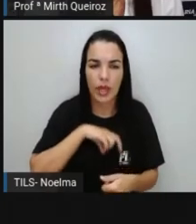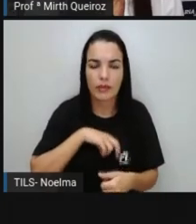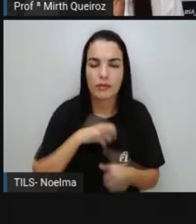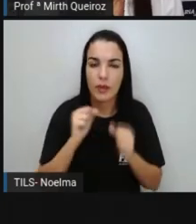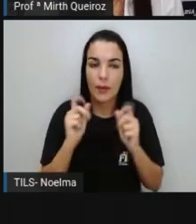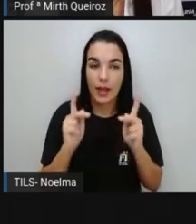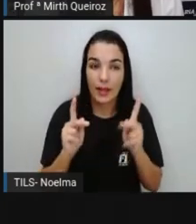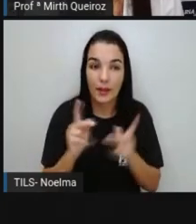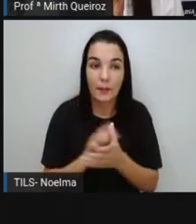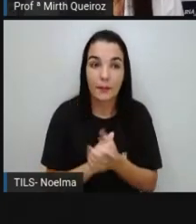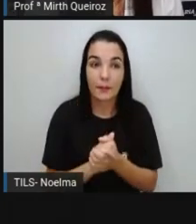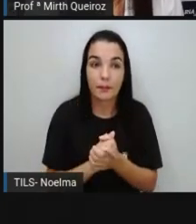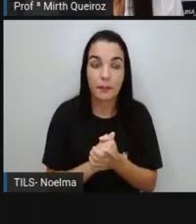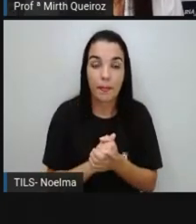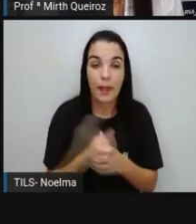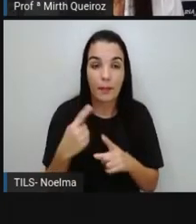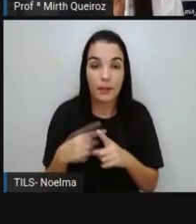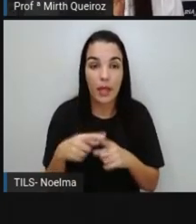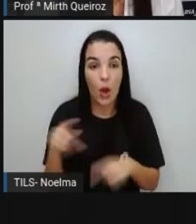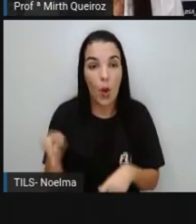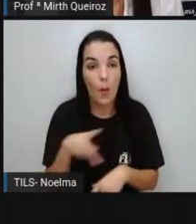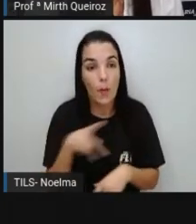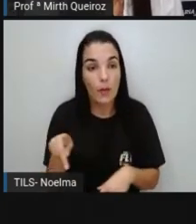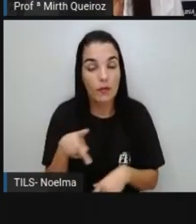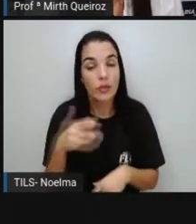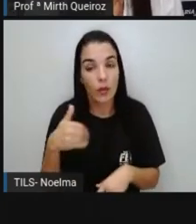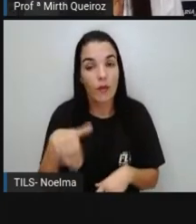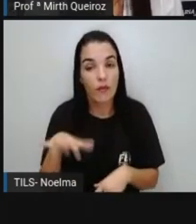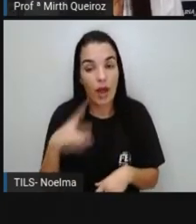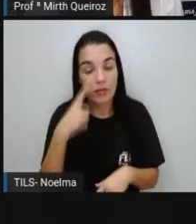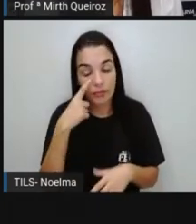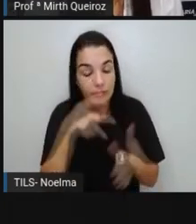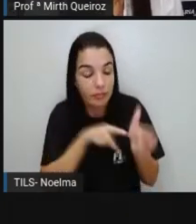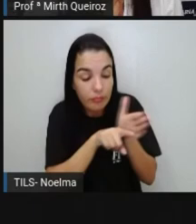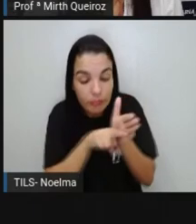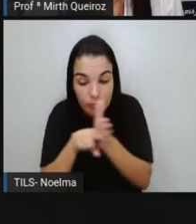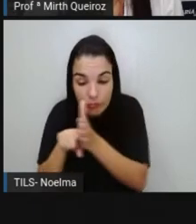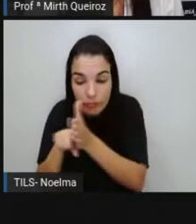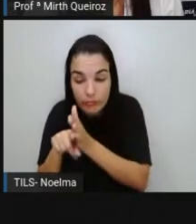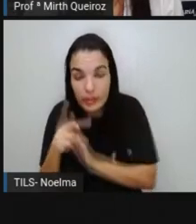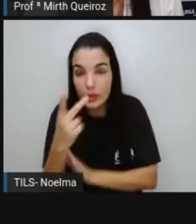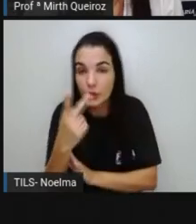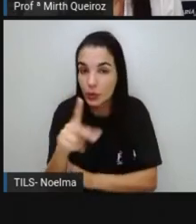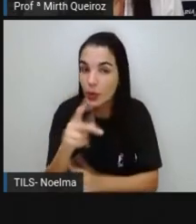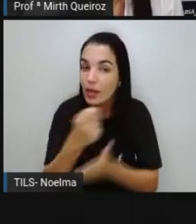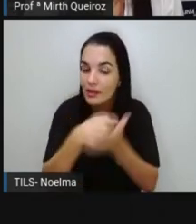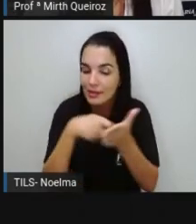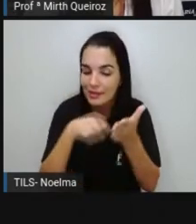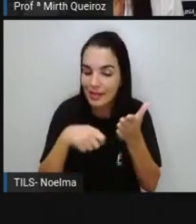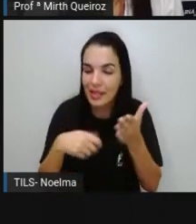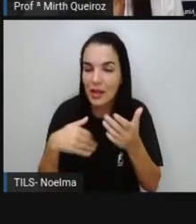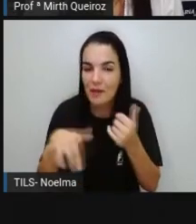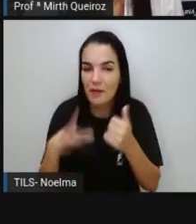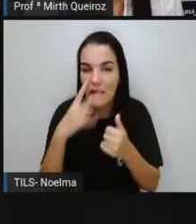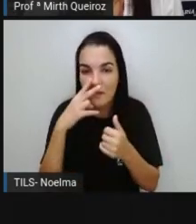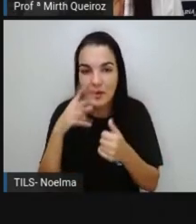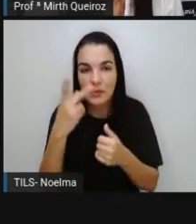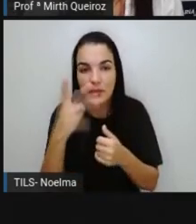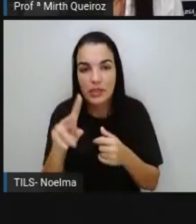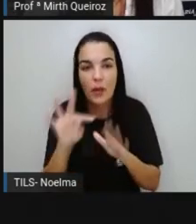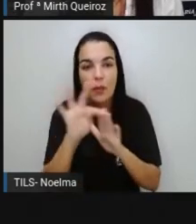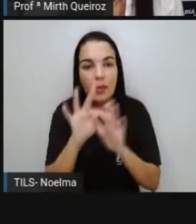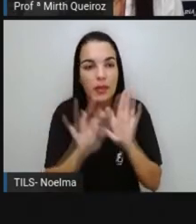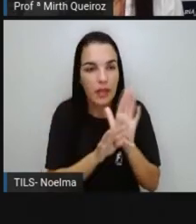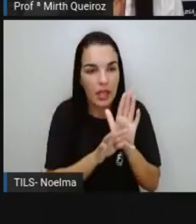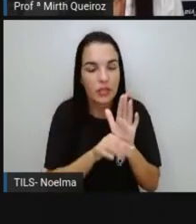português, que o professor, ele vai analisar a sua escrita, vai ver o seu texto aí e aí você pode